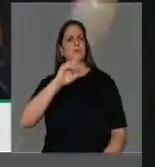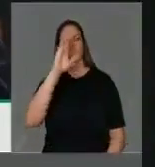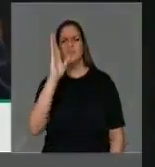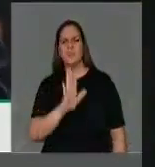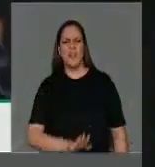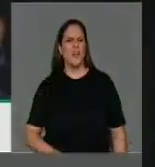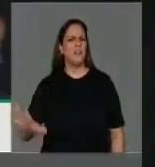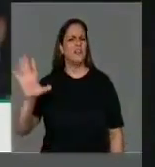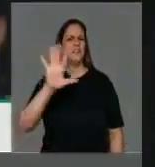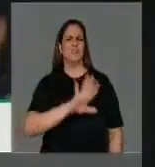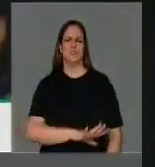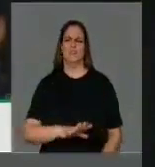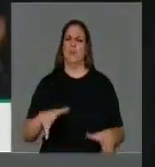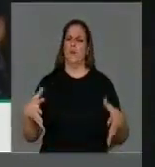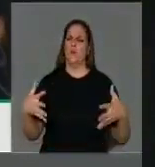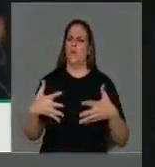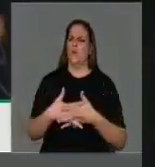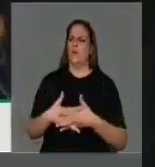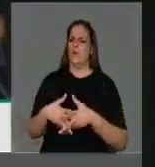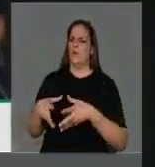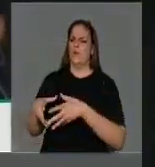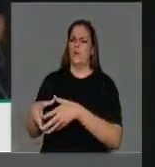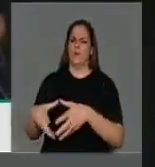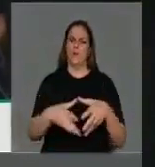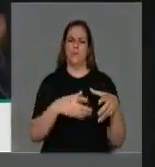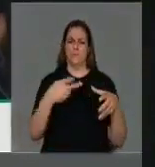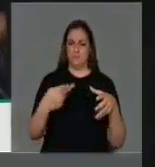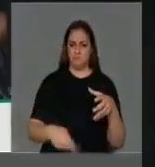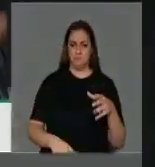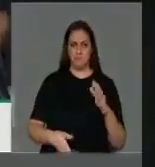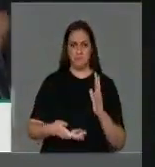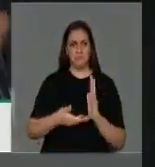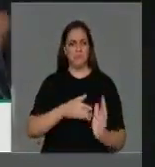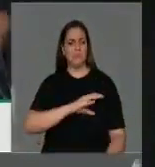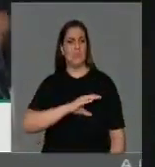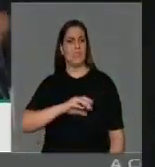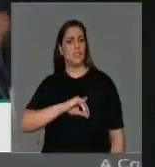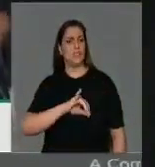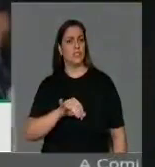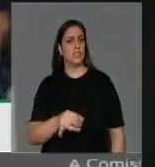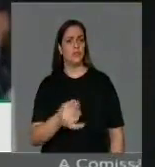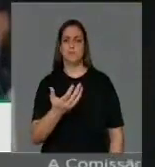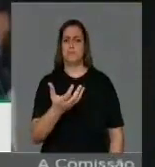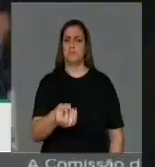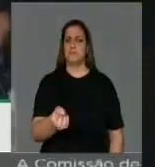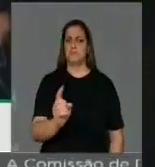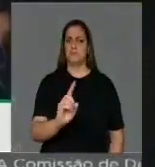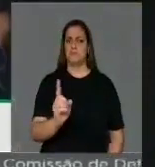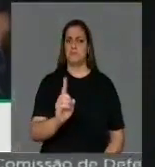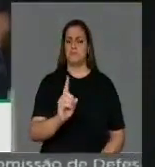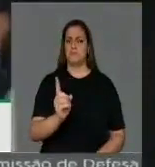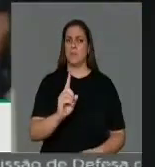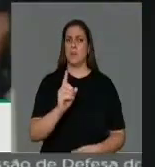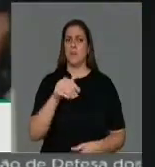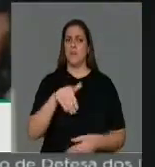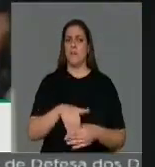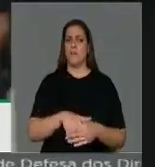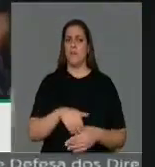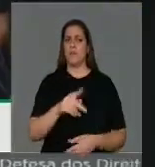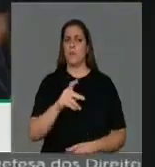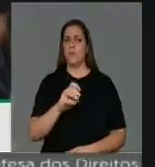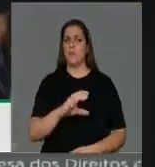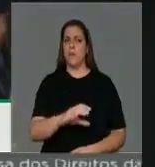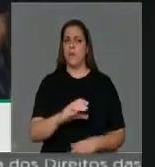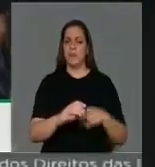Constituição e Justiça uma obstrução à realização da votação da PEC de eleições diretas, a não